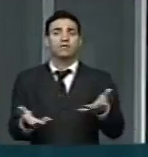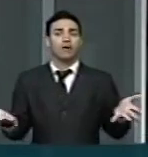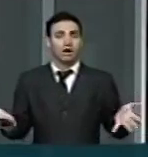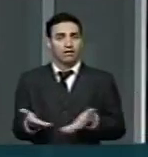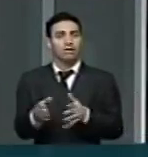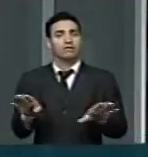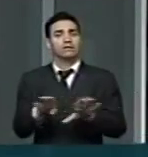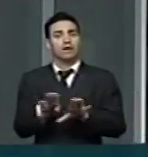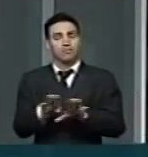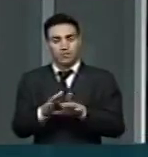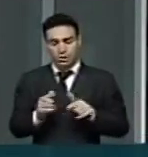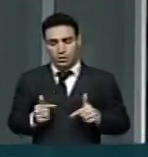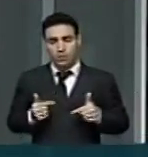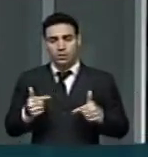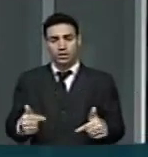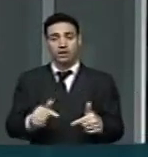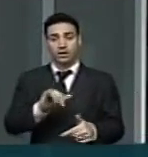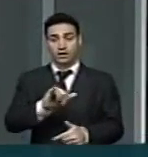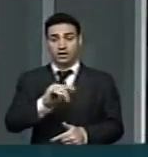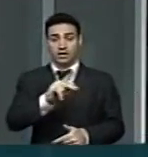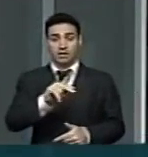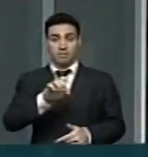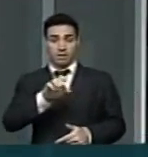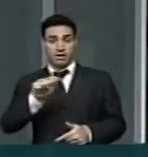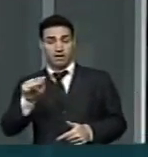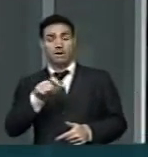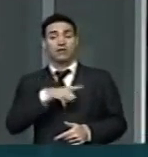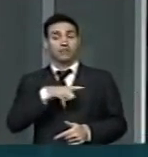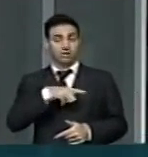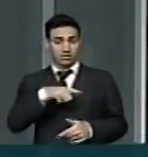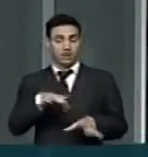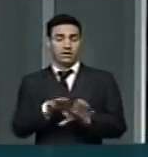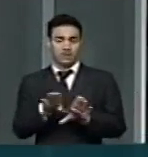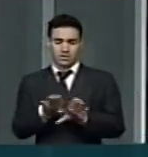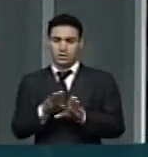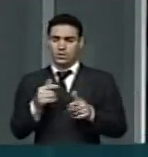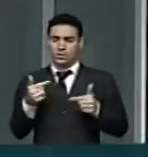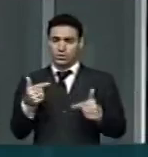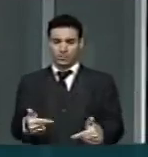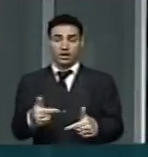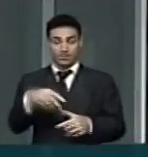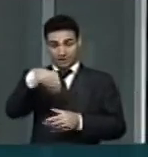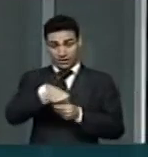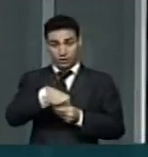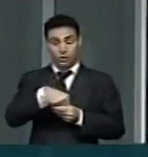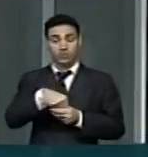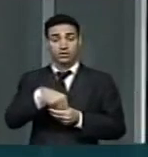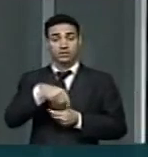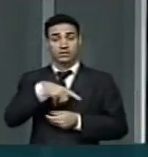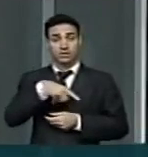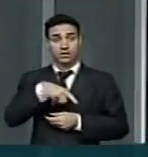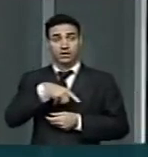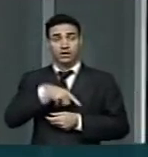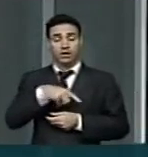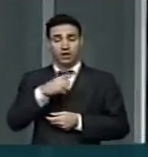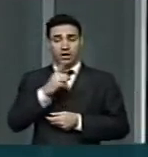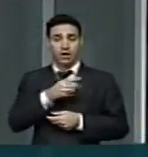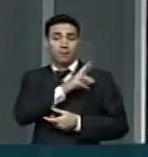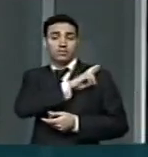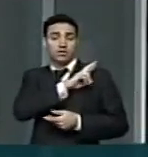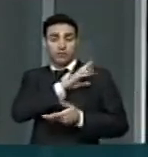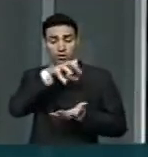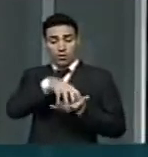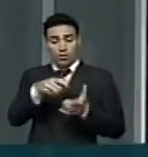e o IPEA também tem uma estrutura dentro da nossa organização, voltada para estudos urbanos,